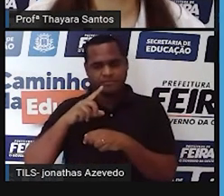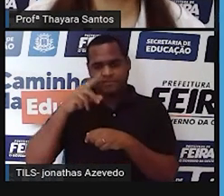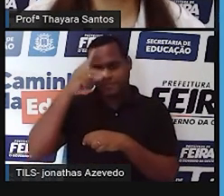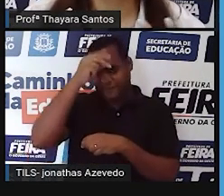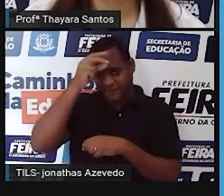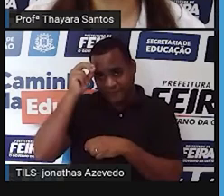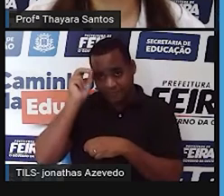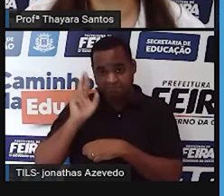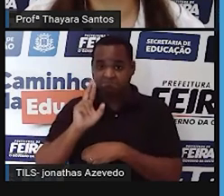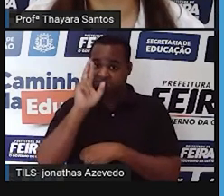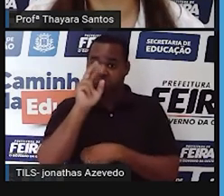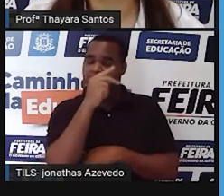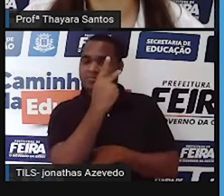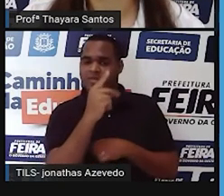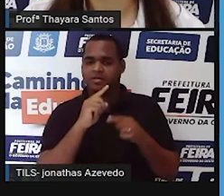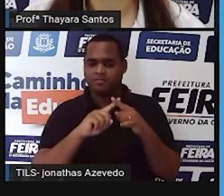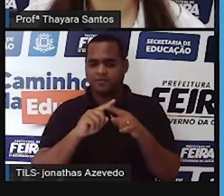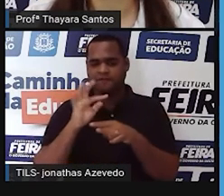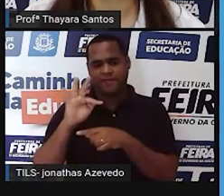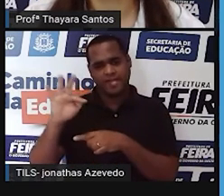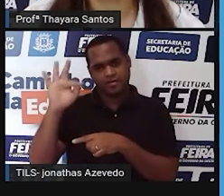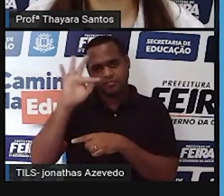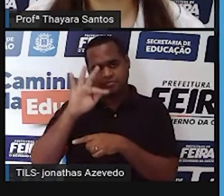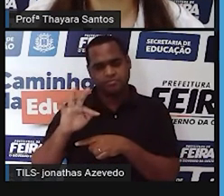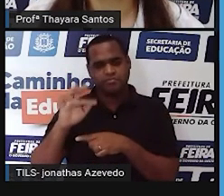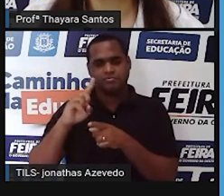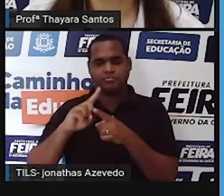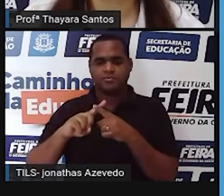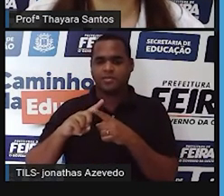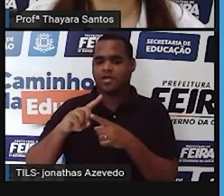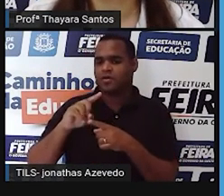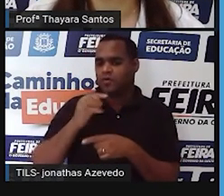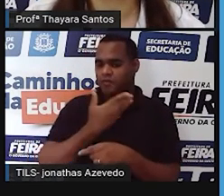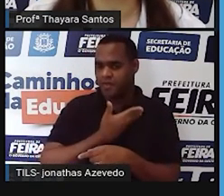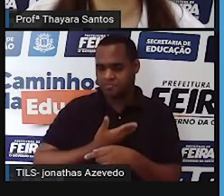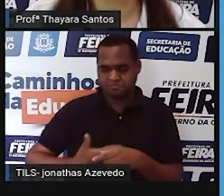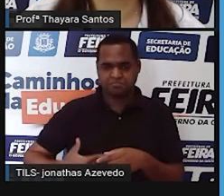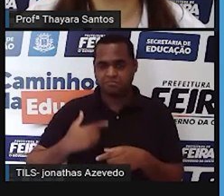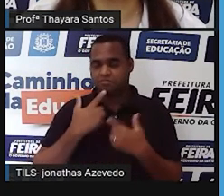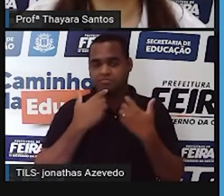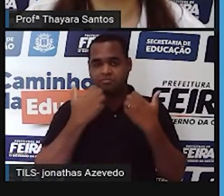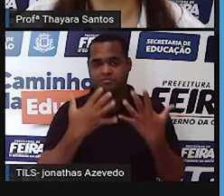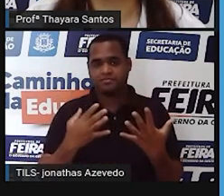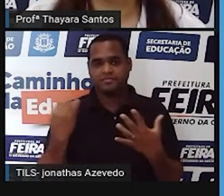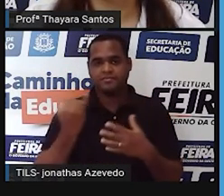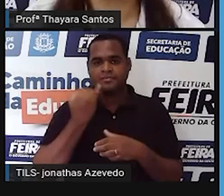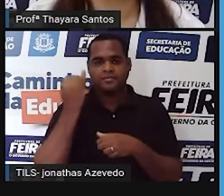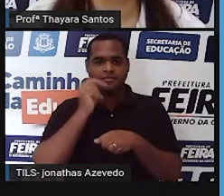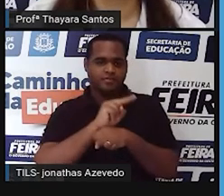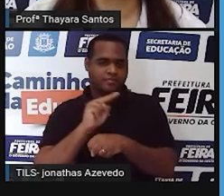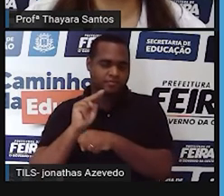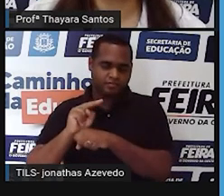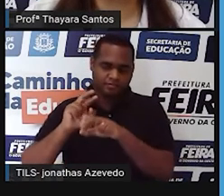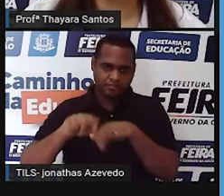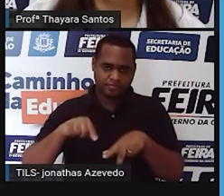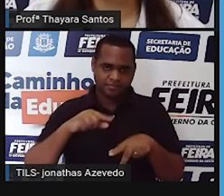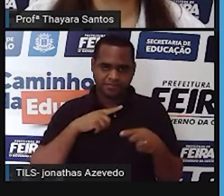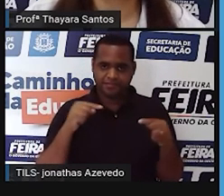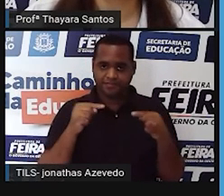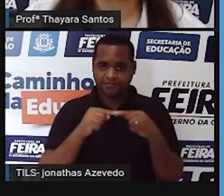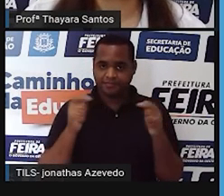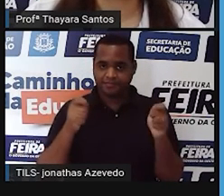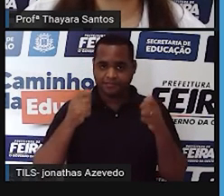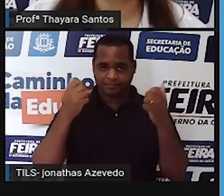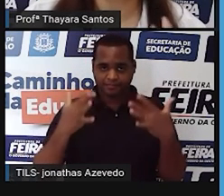estaduais e do gestor federal políticas públicas que garantam de fato a proteção efetiva desses biomas e a punição